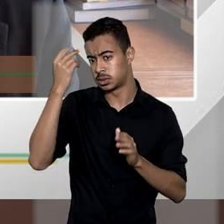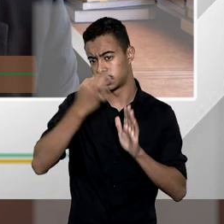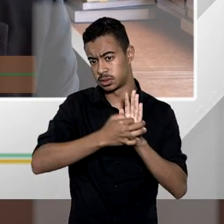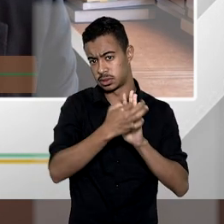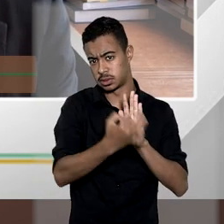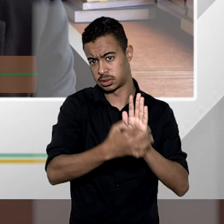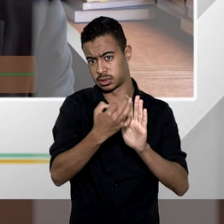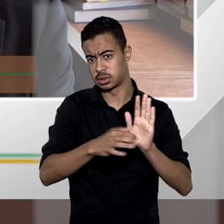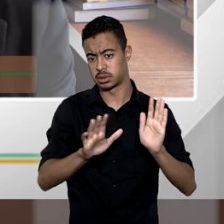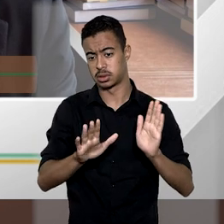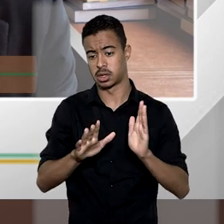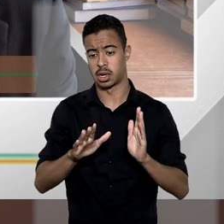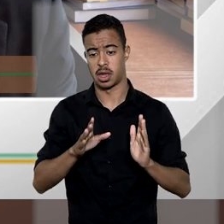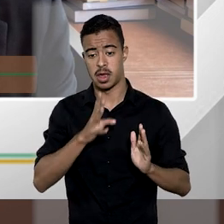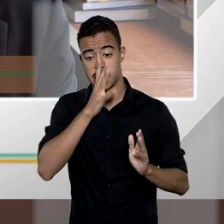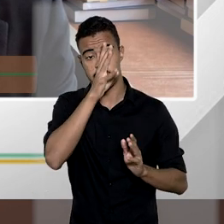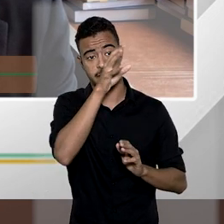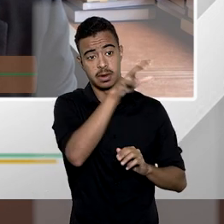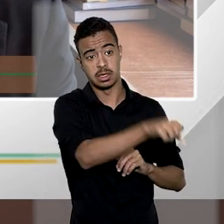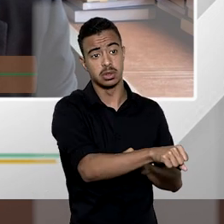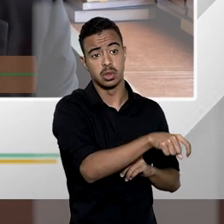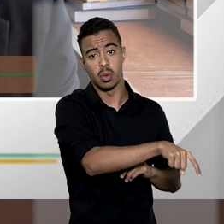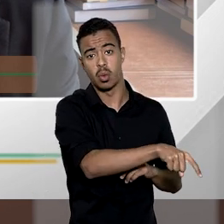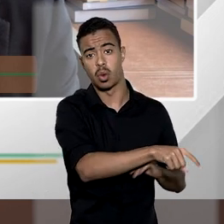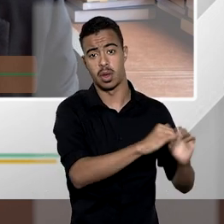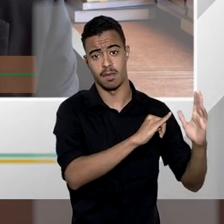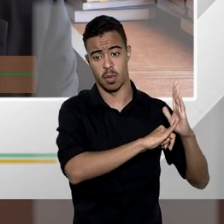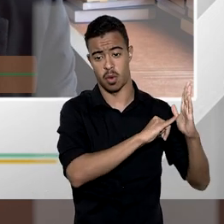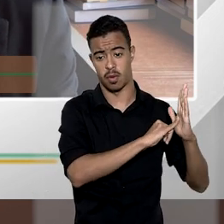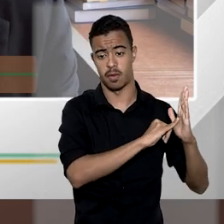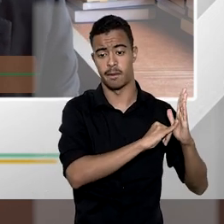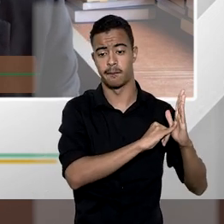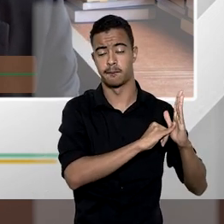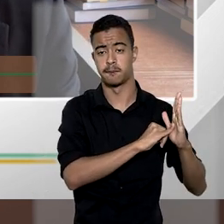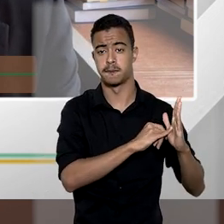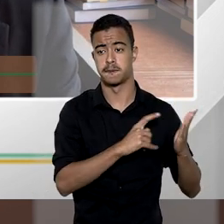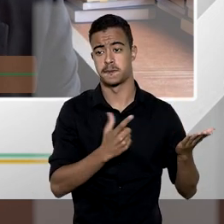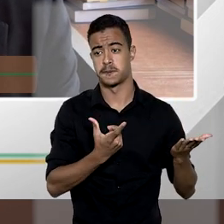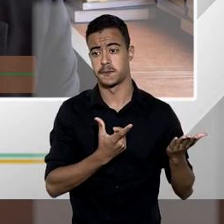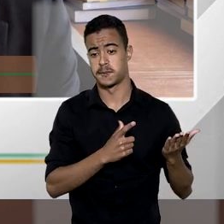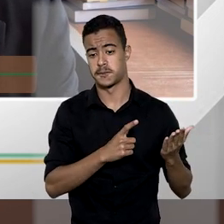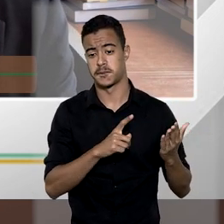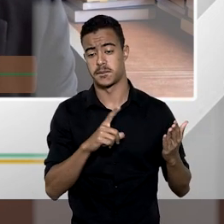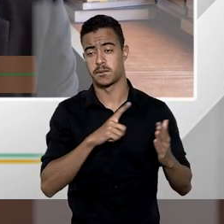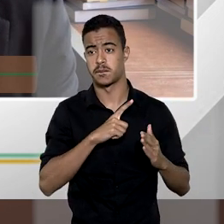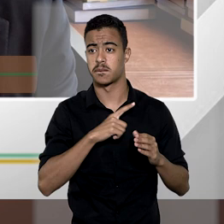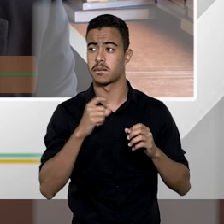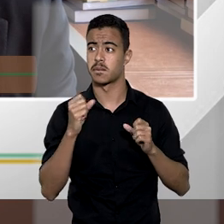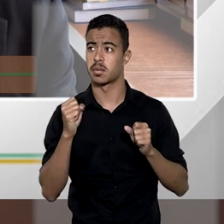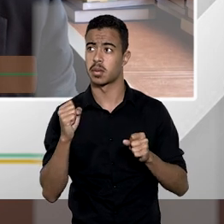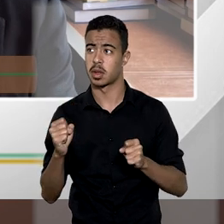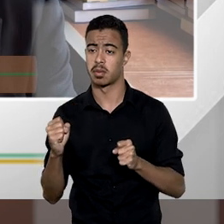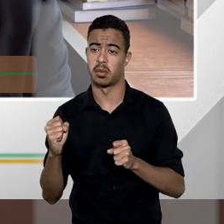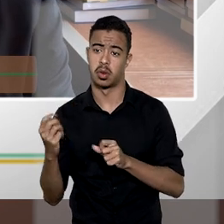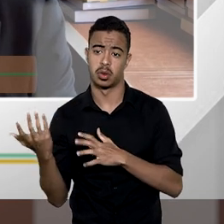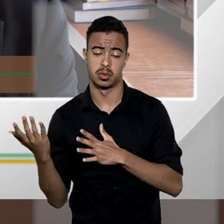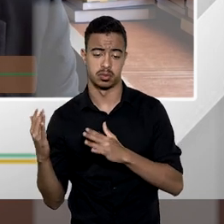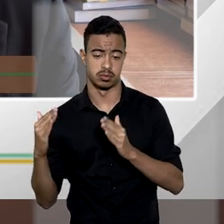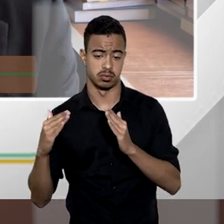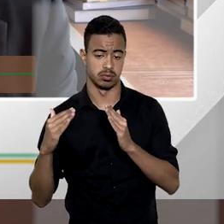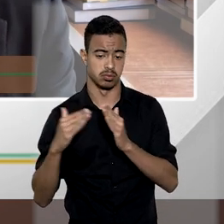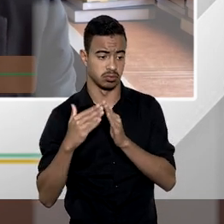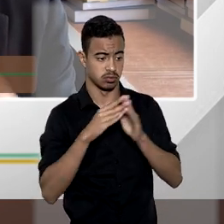a invasão do imóvel prestar-se ia a acelerar a desapropriação ou a invasão do imóvel prestar-se